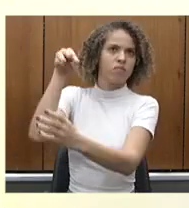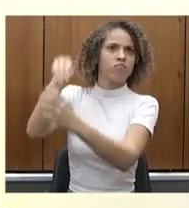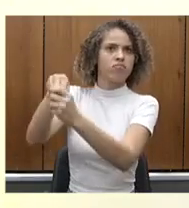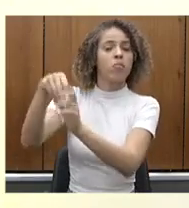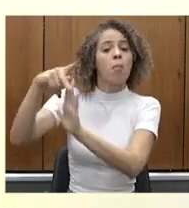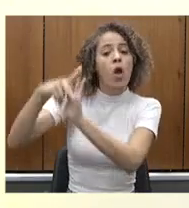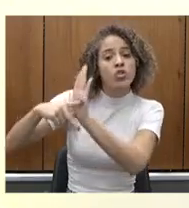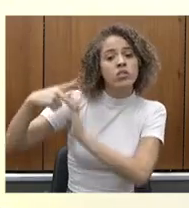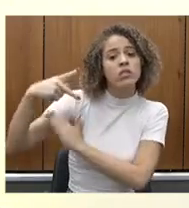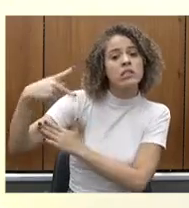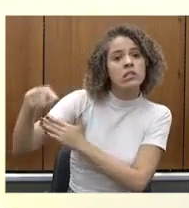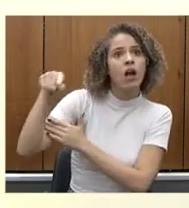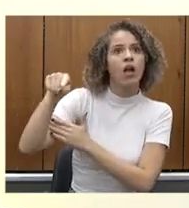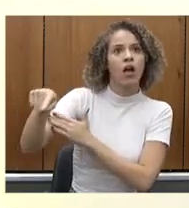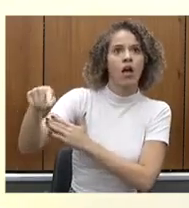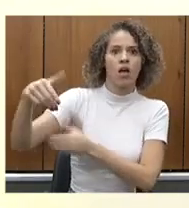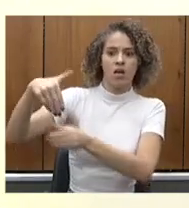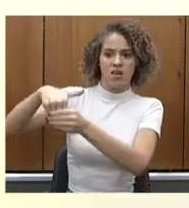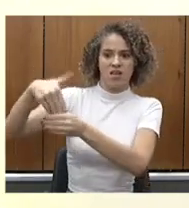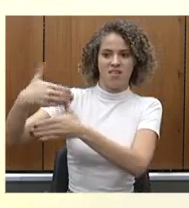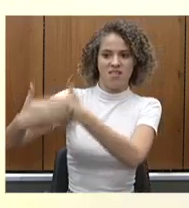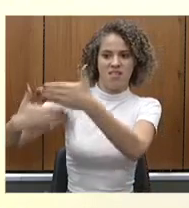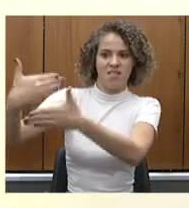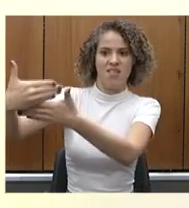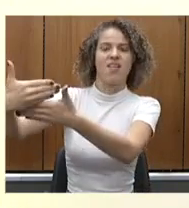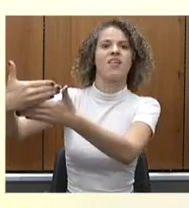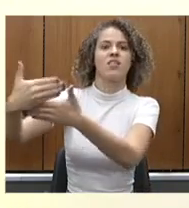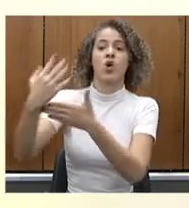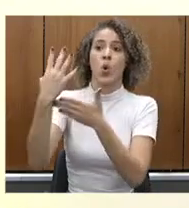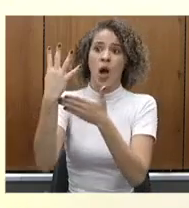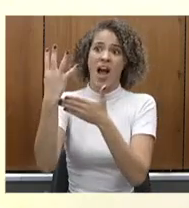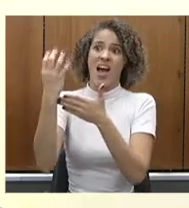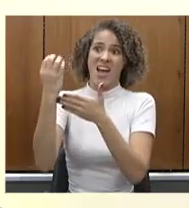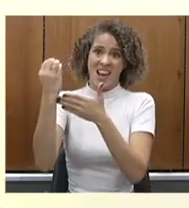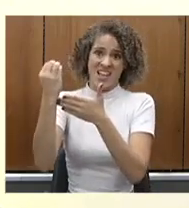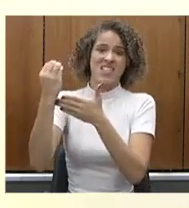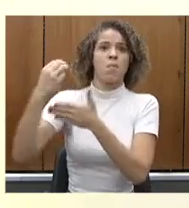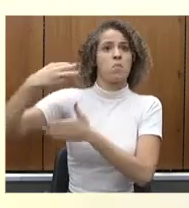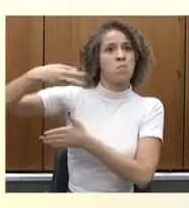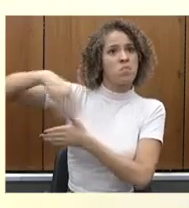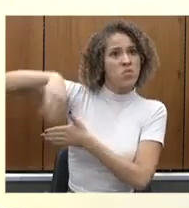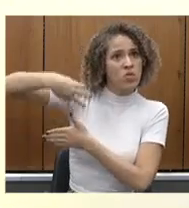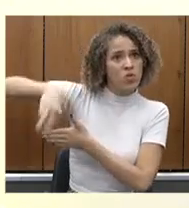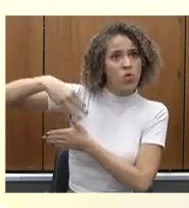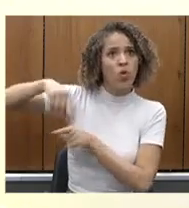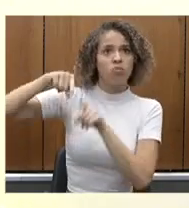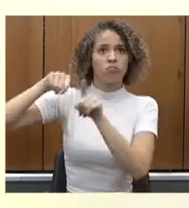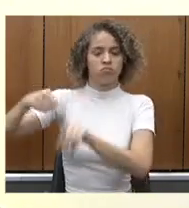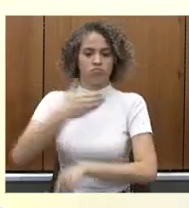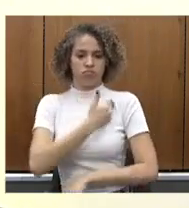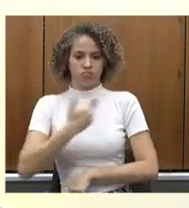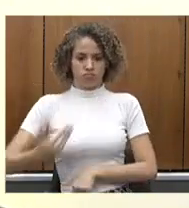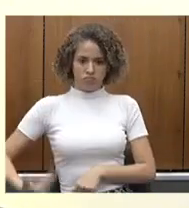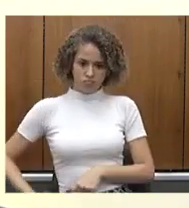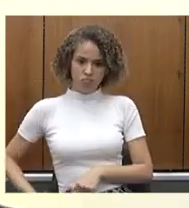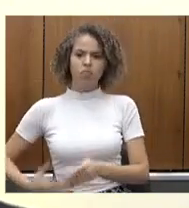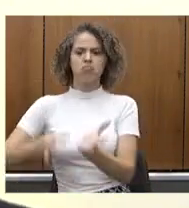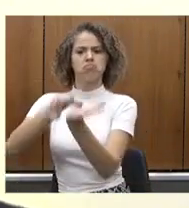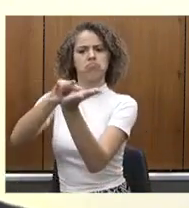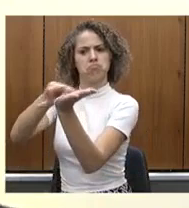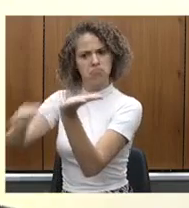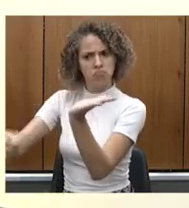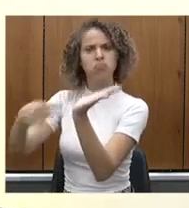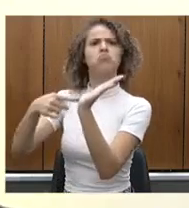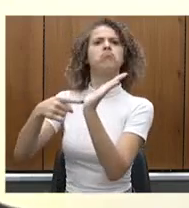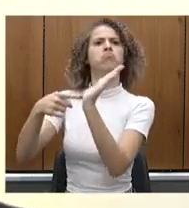projeto e para a execução de obra, os 40 milhões de reais que o governador esteve junto conosco e o Unaí para assinar, para que a